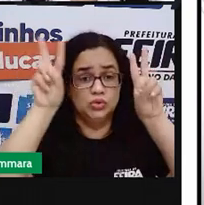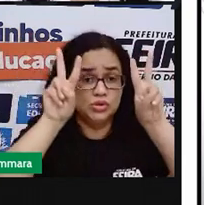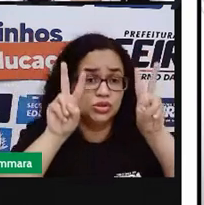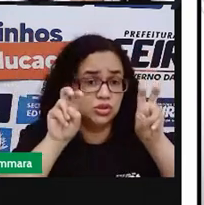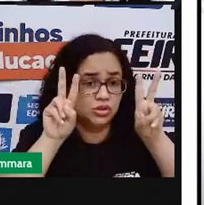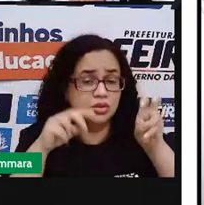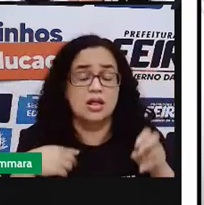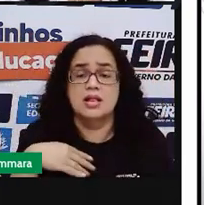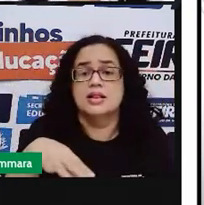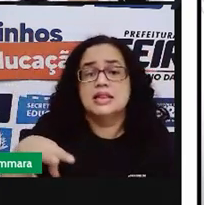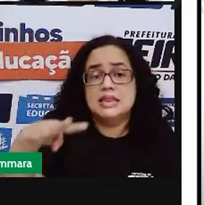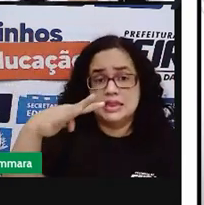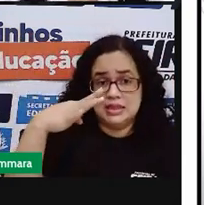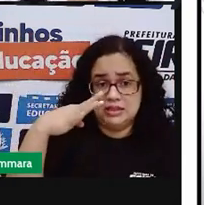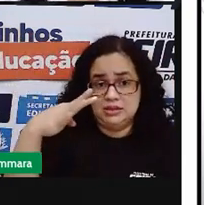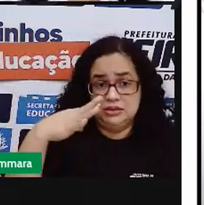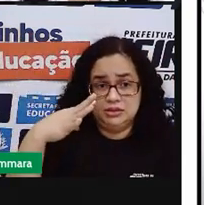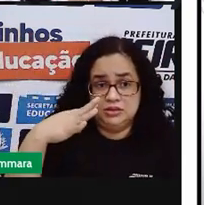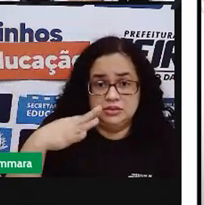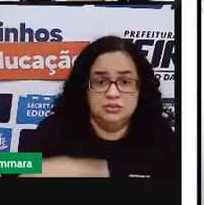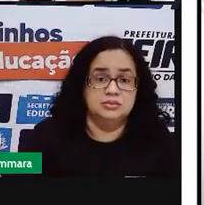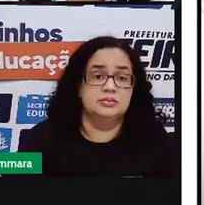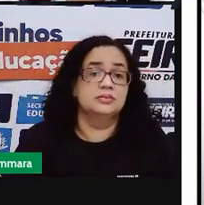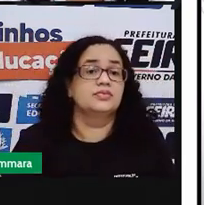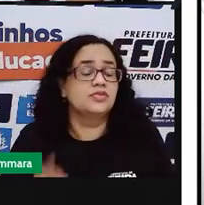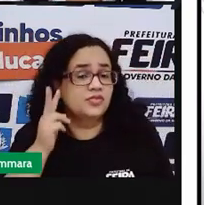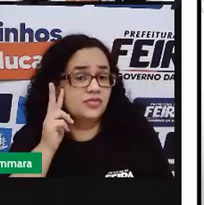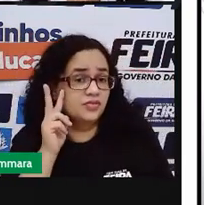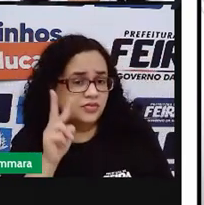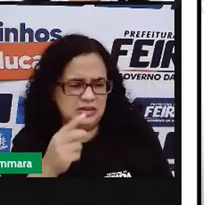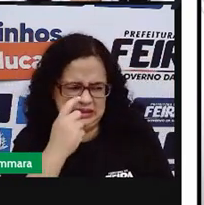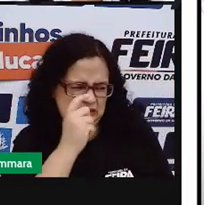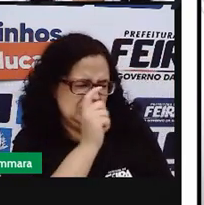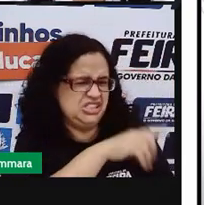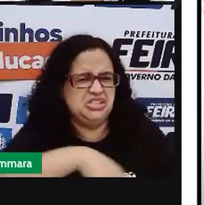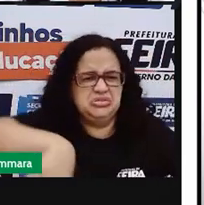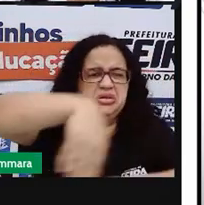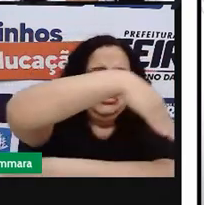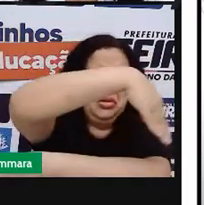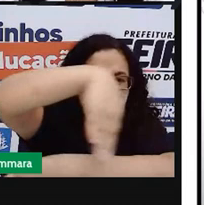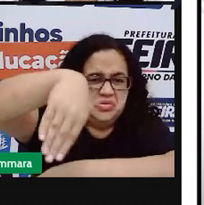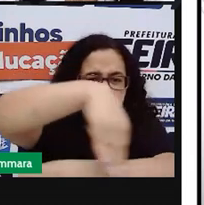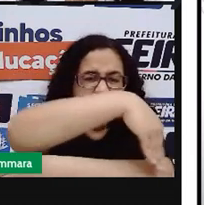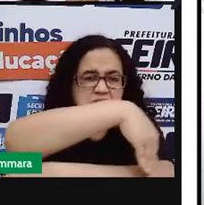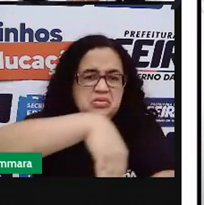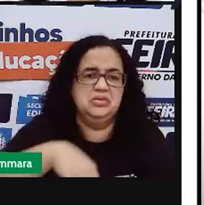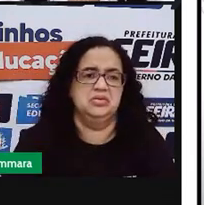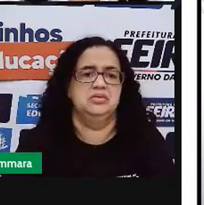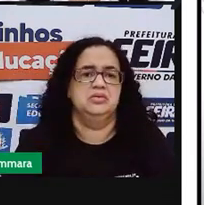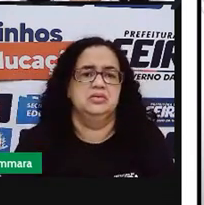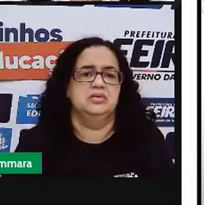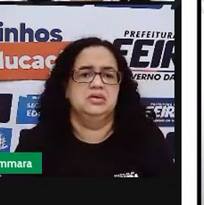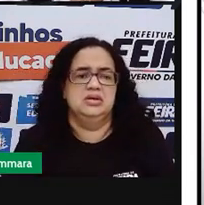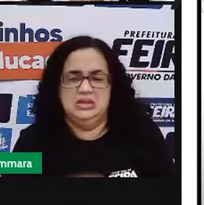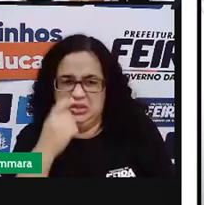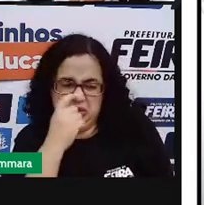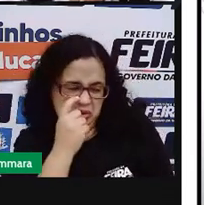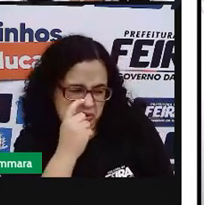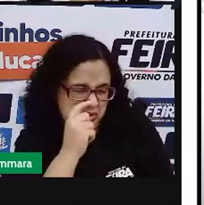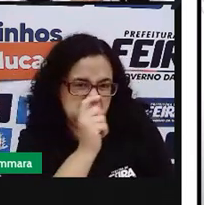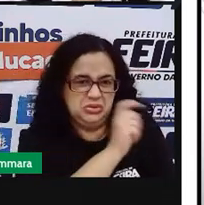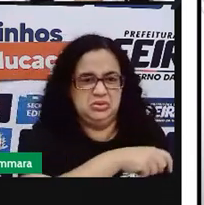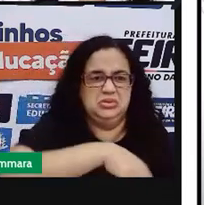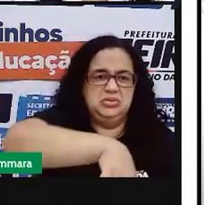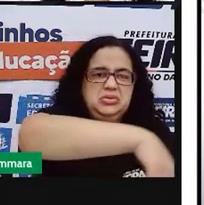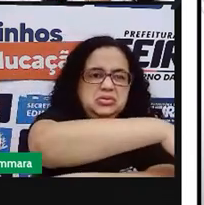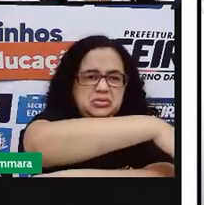ele chamou a atenção. Nós vemos lixo nas ruas, nós produzimos o lixo, colocamos o lixo na